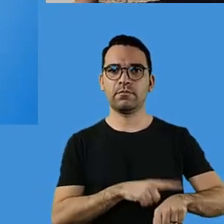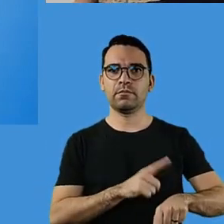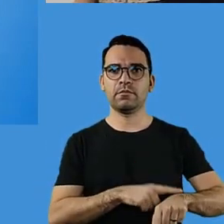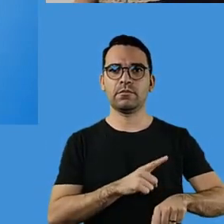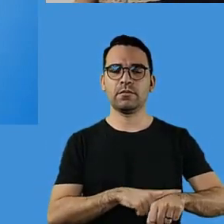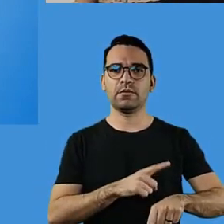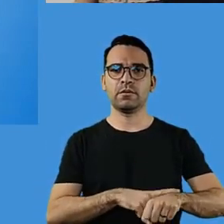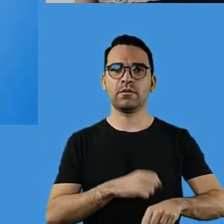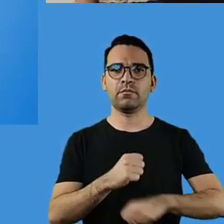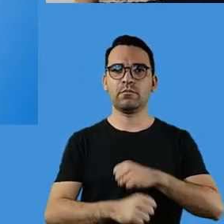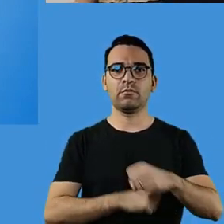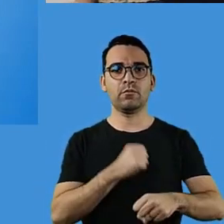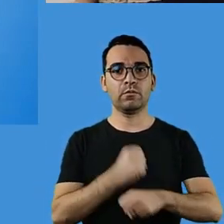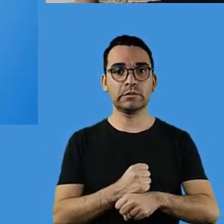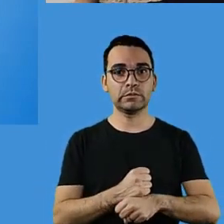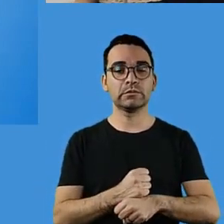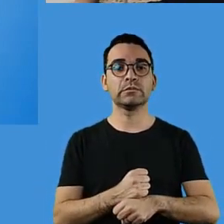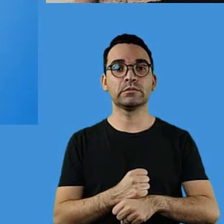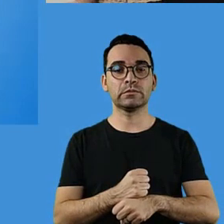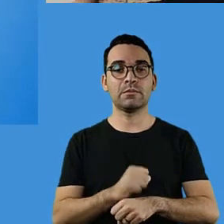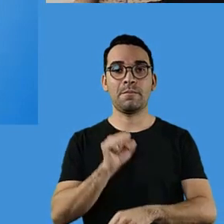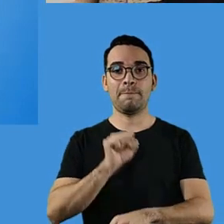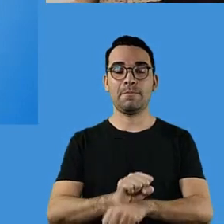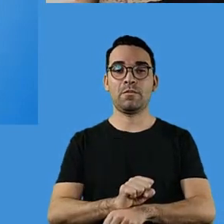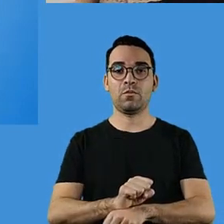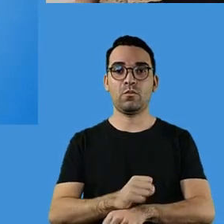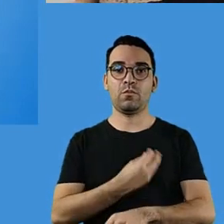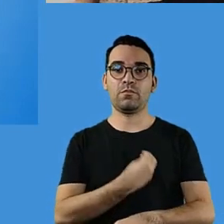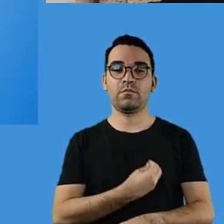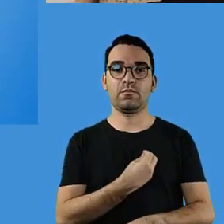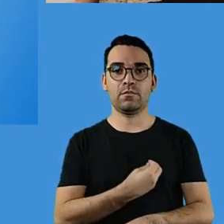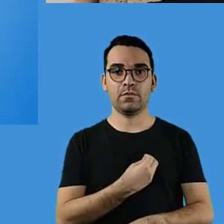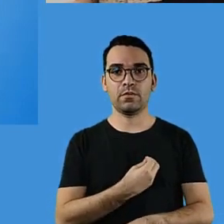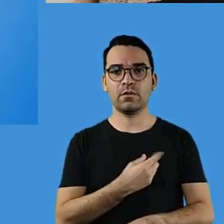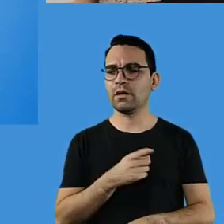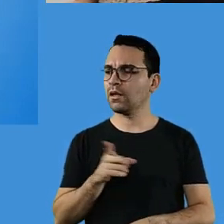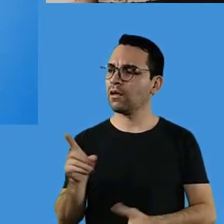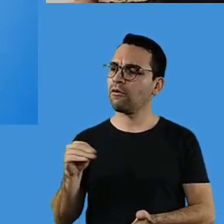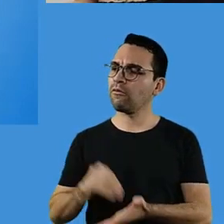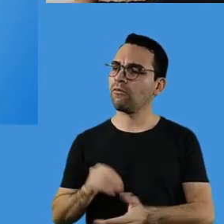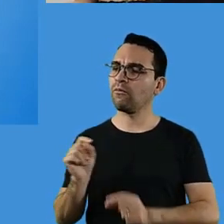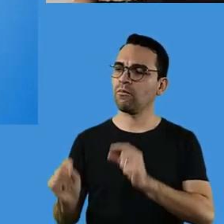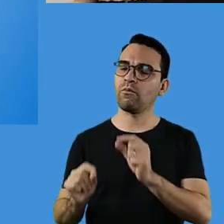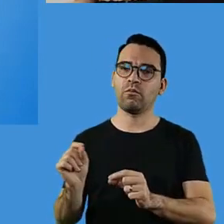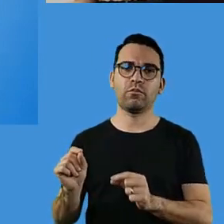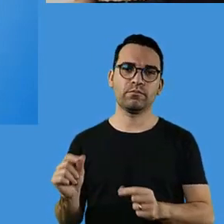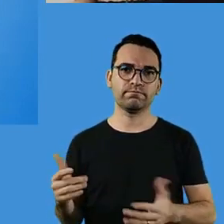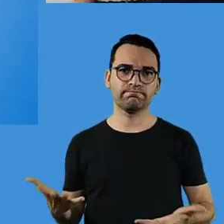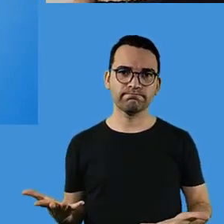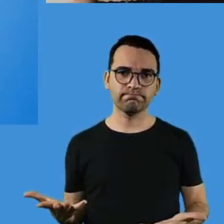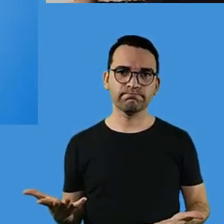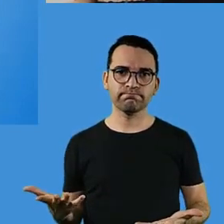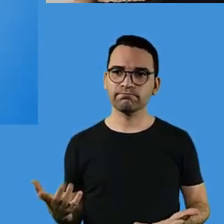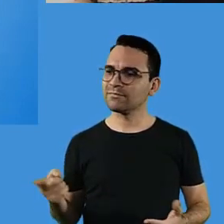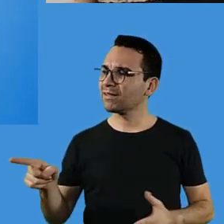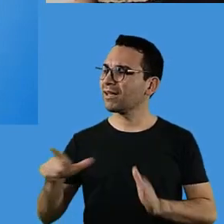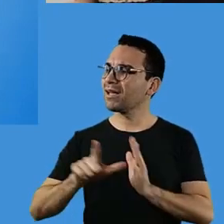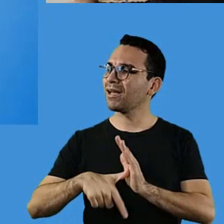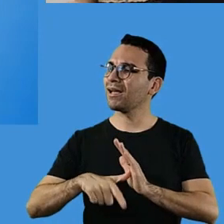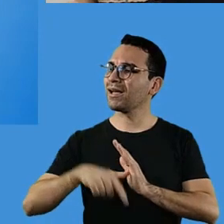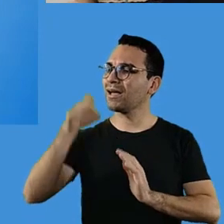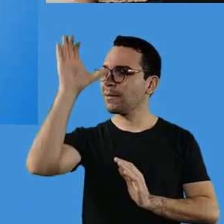período aí e o que falta para que eles aprendam. O que que ficou